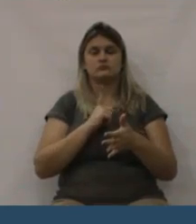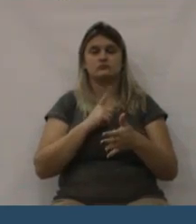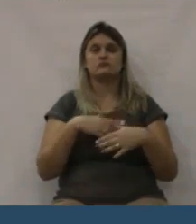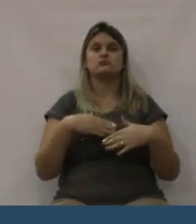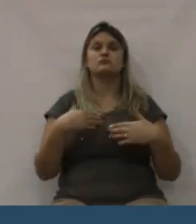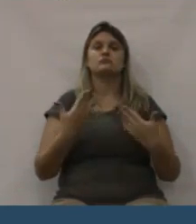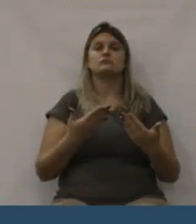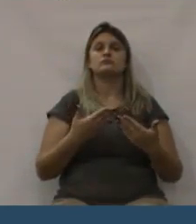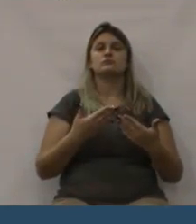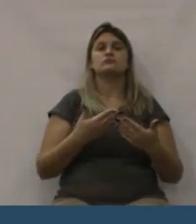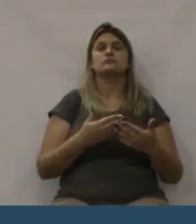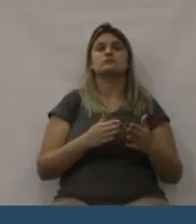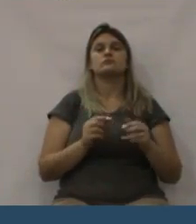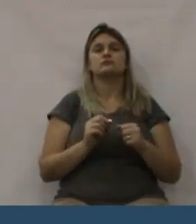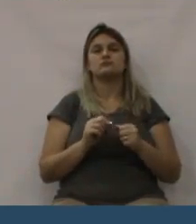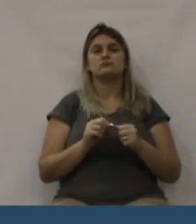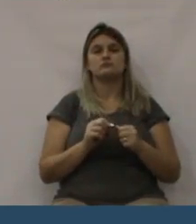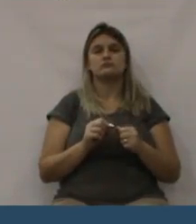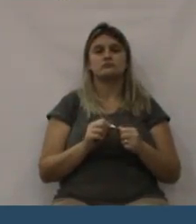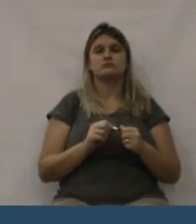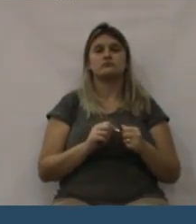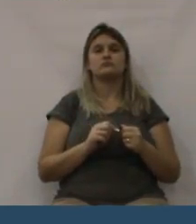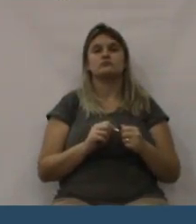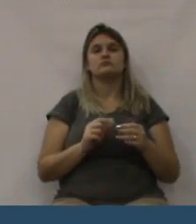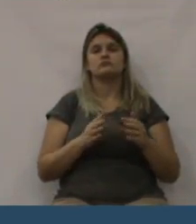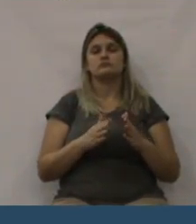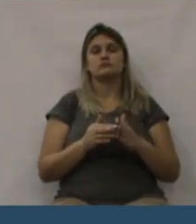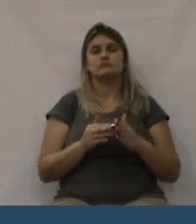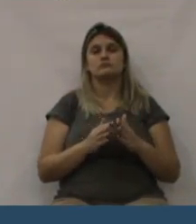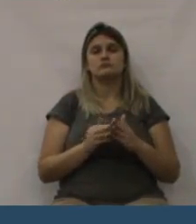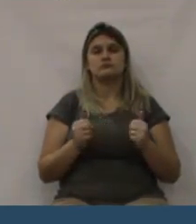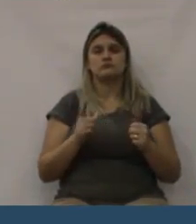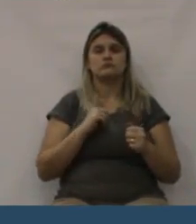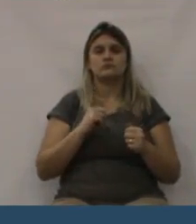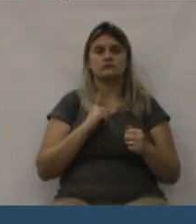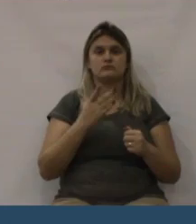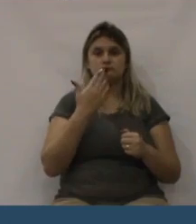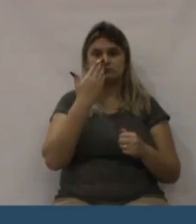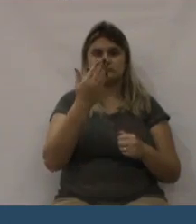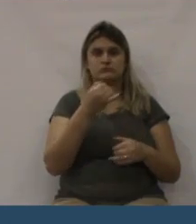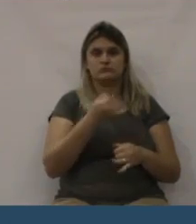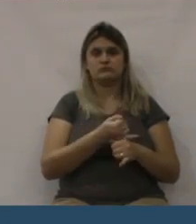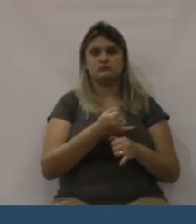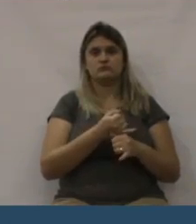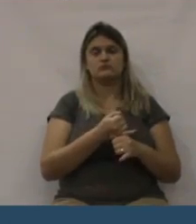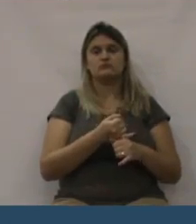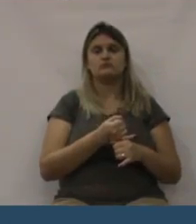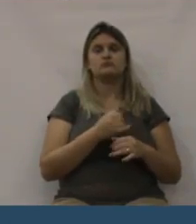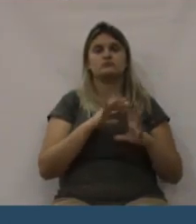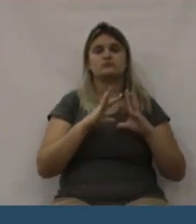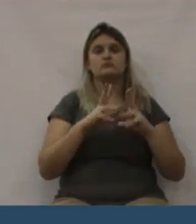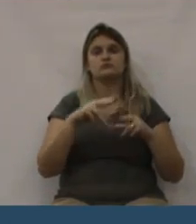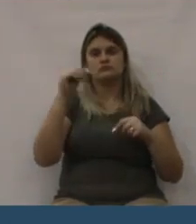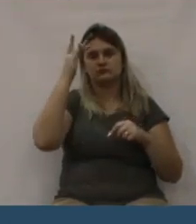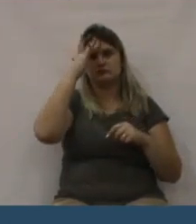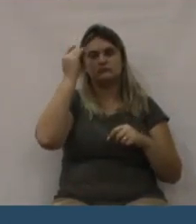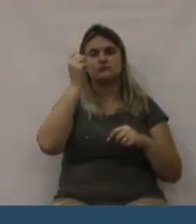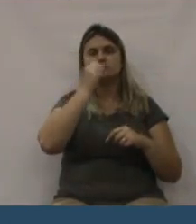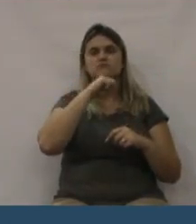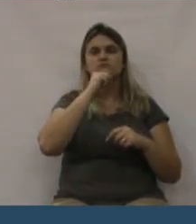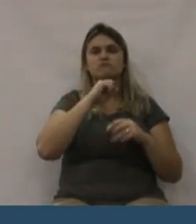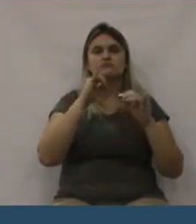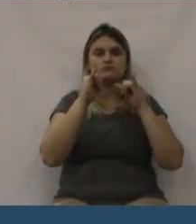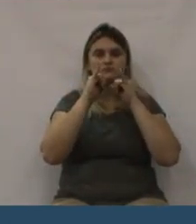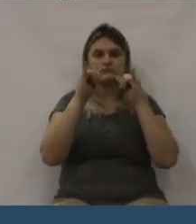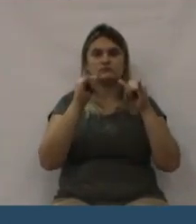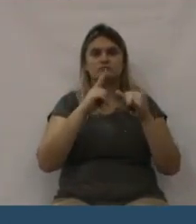e quero dizer que a gente foi atendido também, junto com a diretoria na época, pelo prefeito,